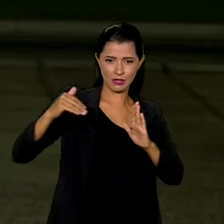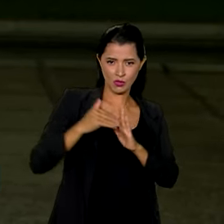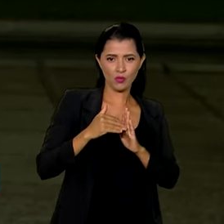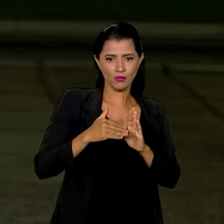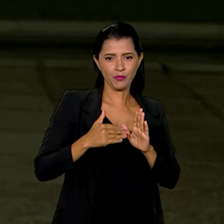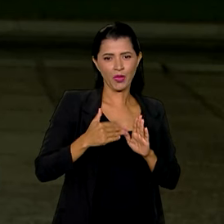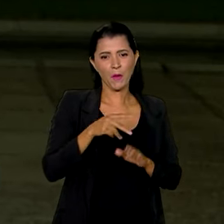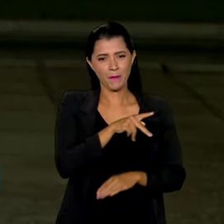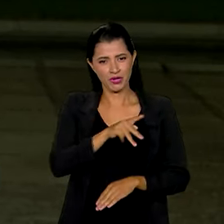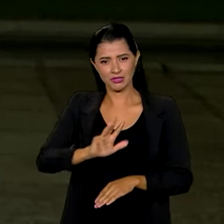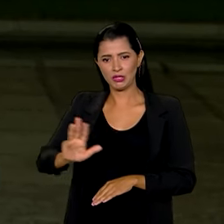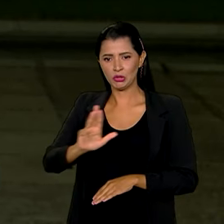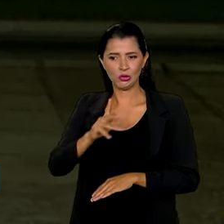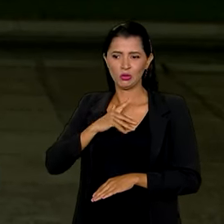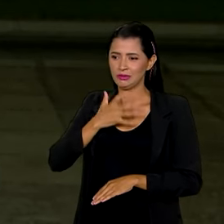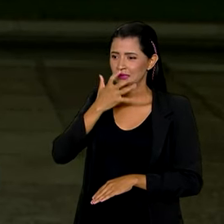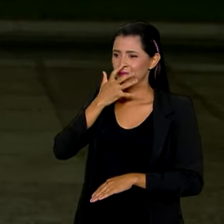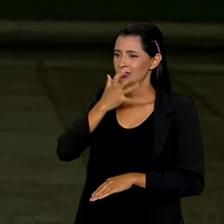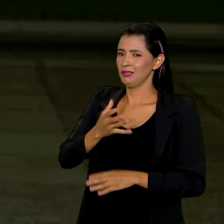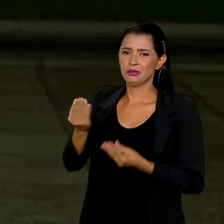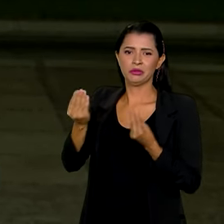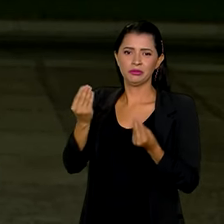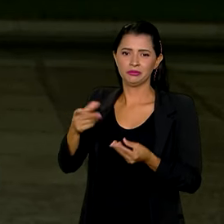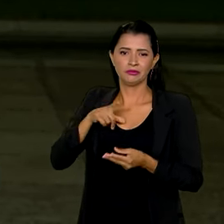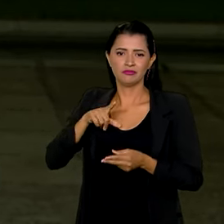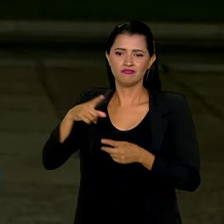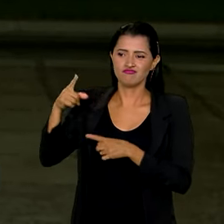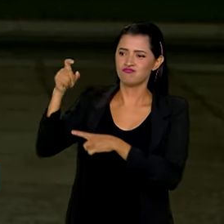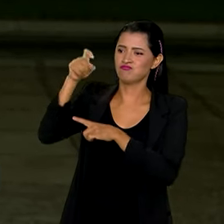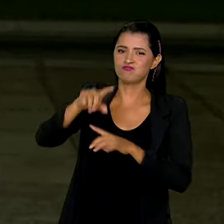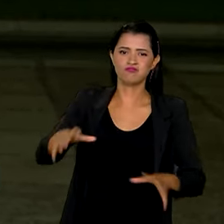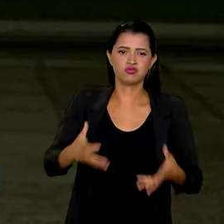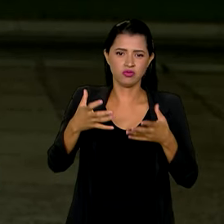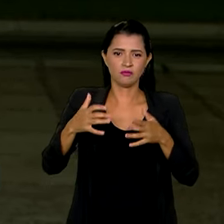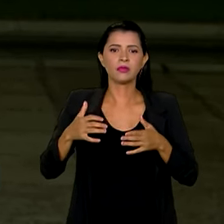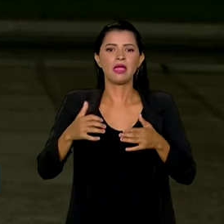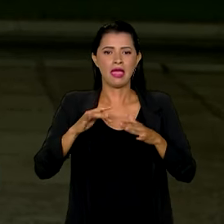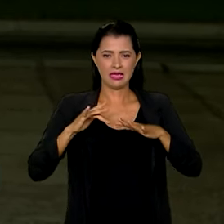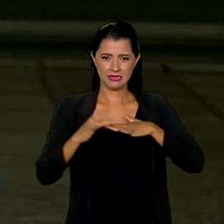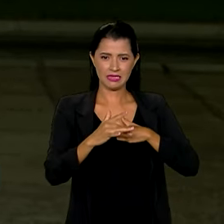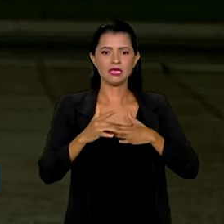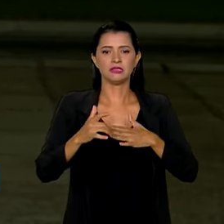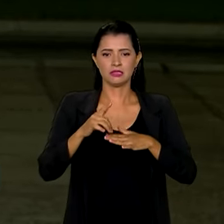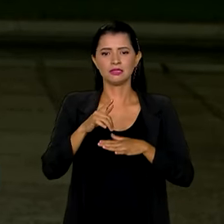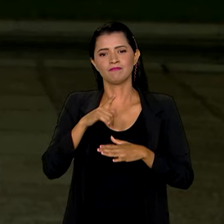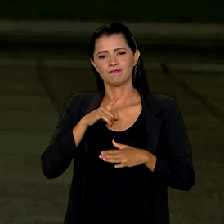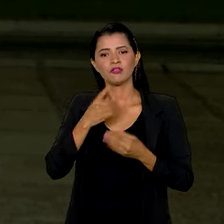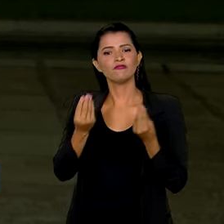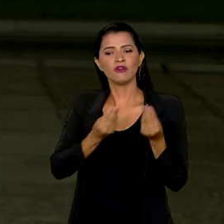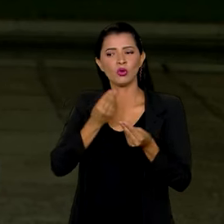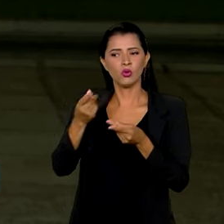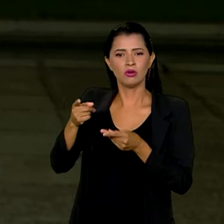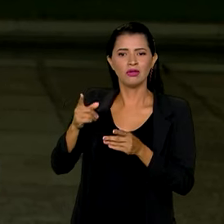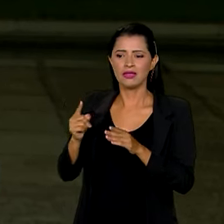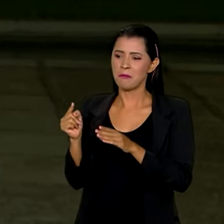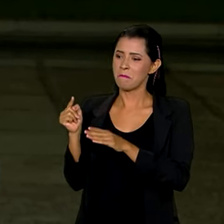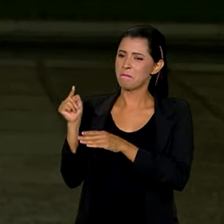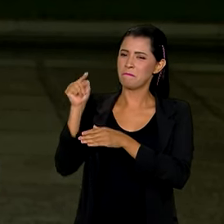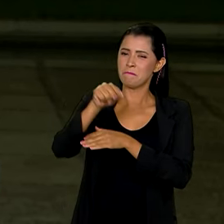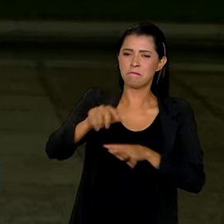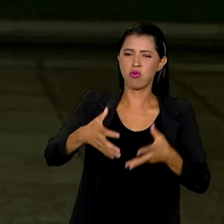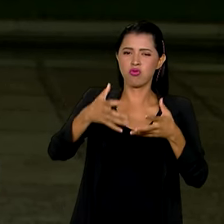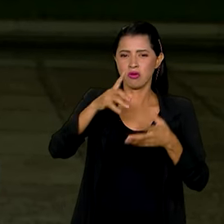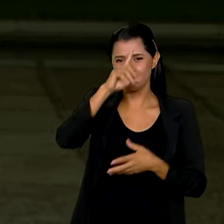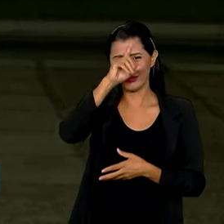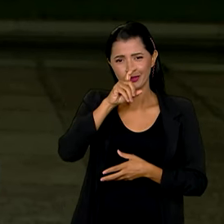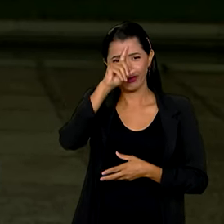Lula condenou o ataque. Pelas redes sociais, o presidente disse que o ataque ao hospital é uma tragédia